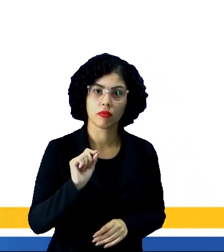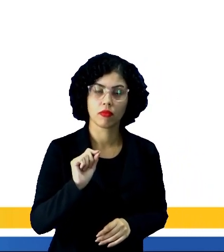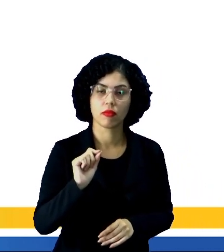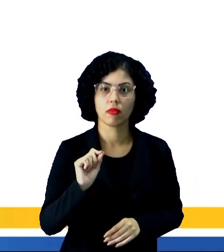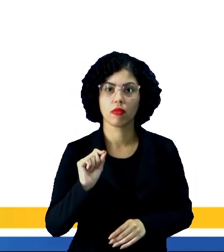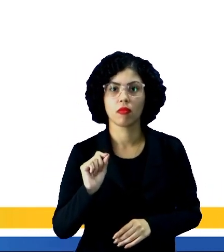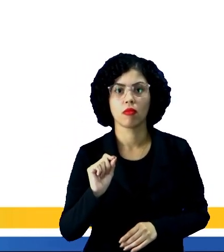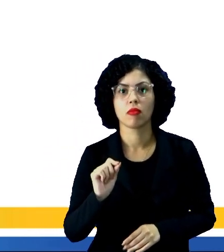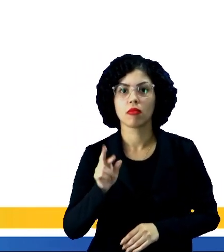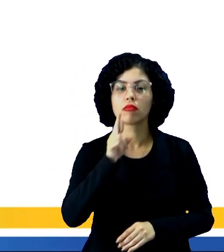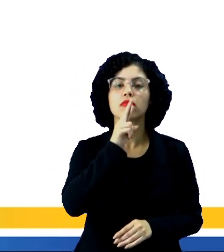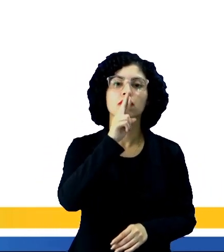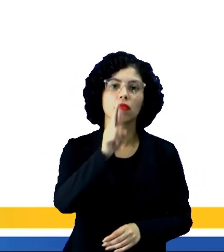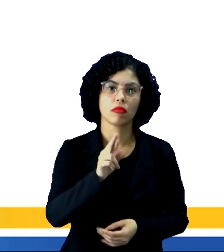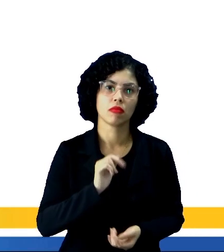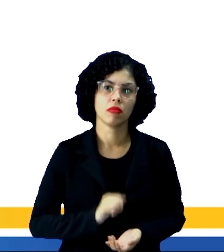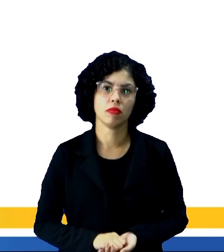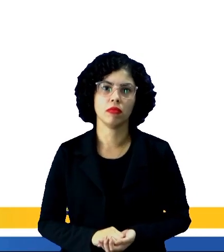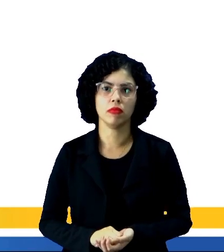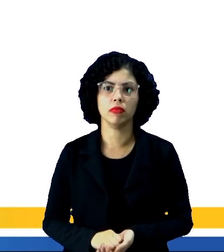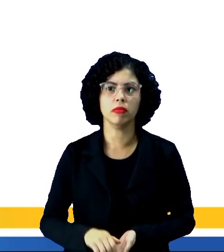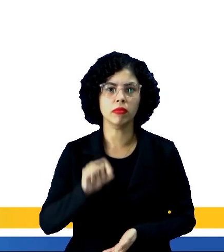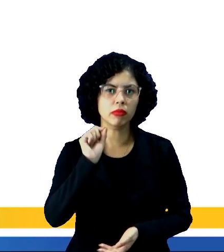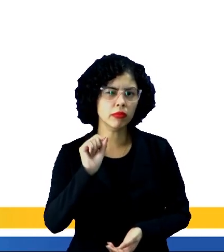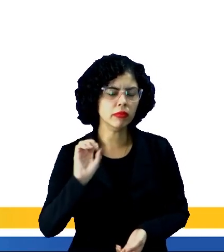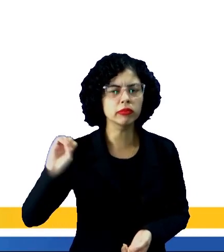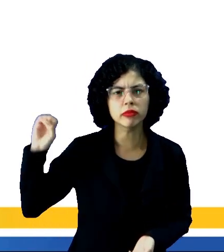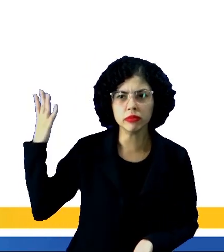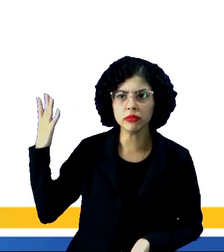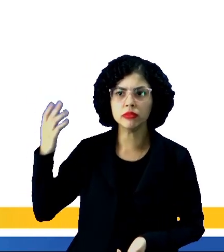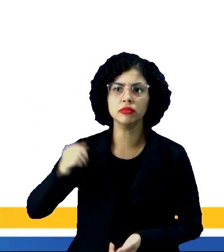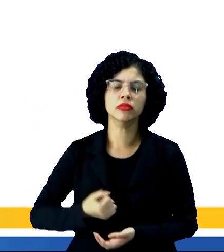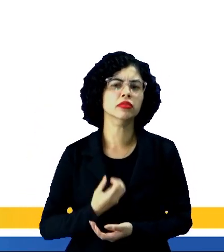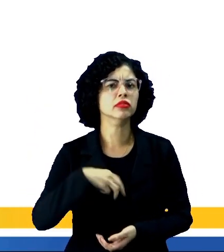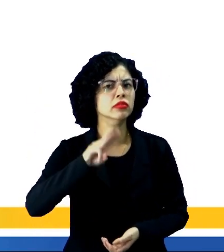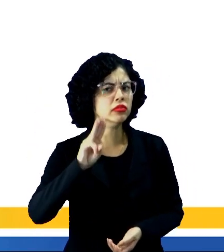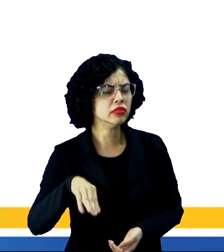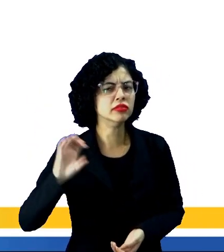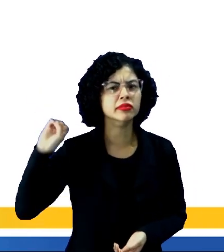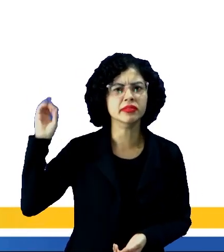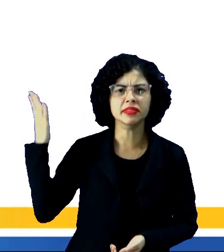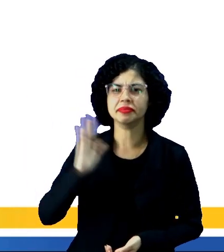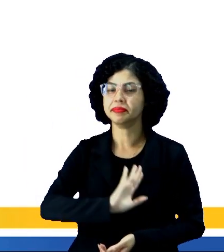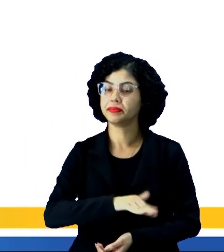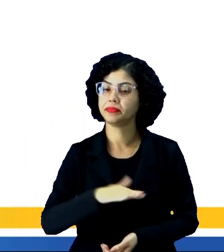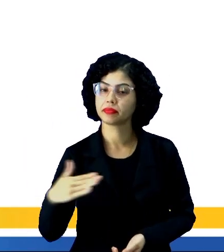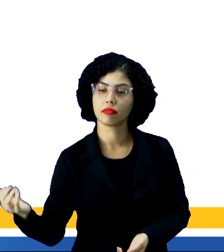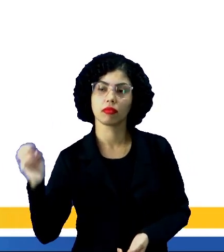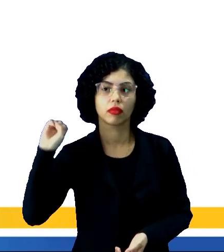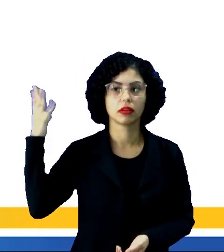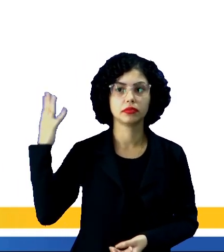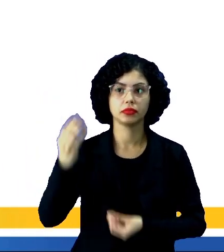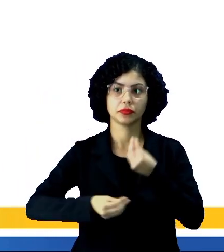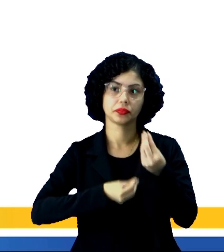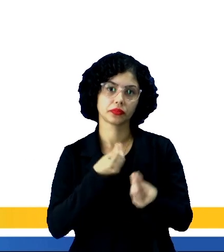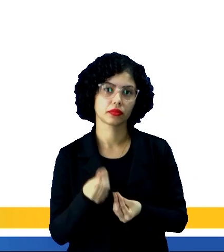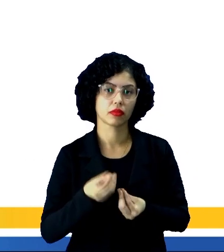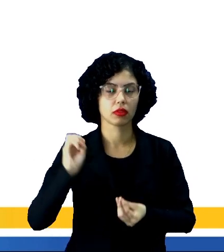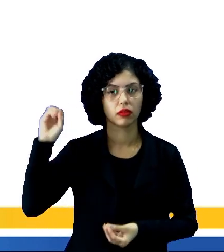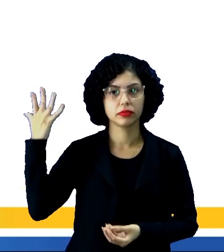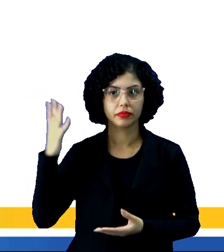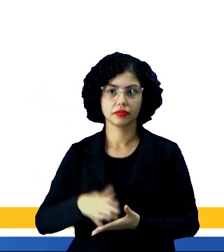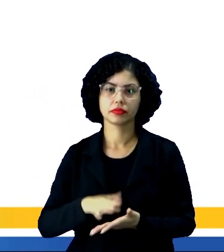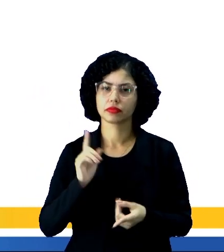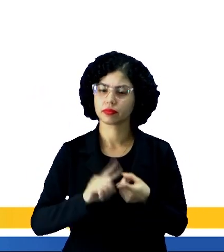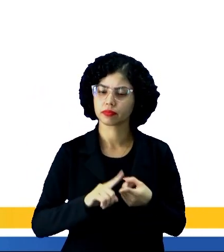essas respostas de o que aconteceu, com quem aconteceu, quando aconteceu, como aconteceu,